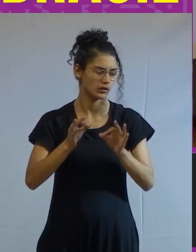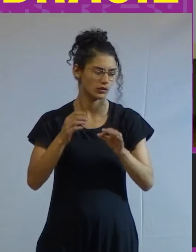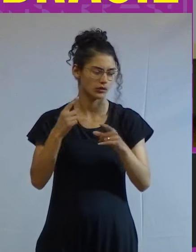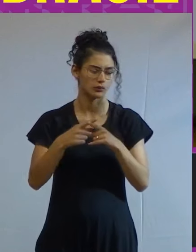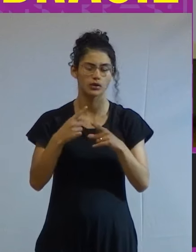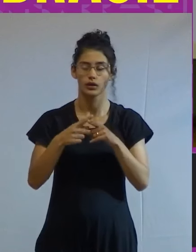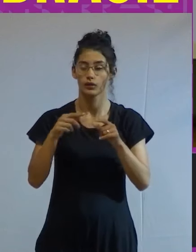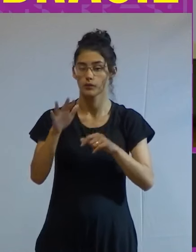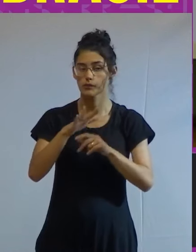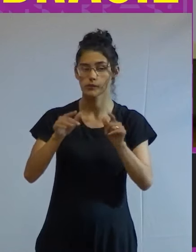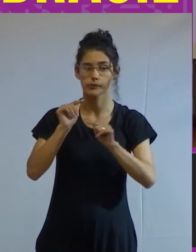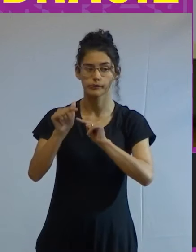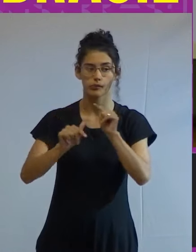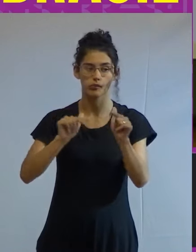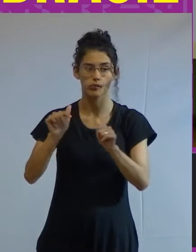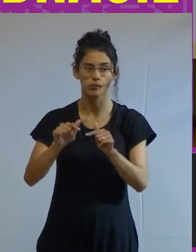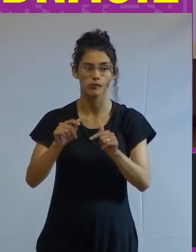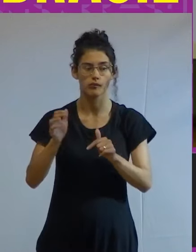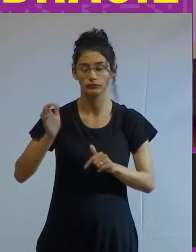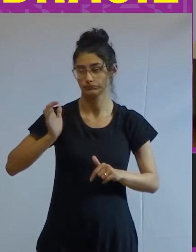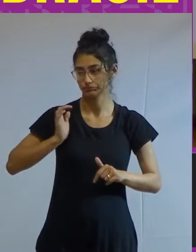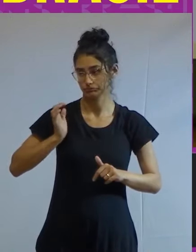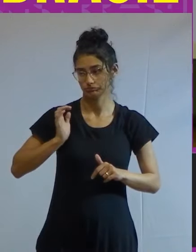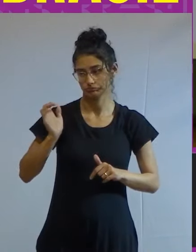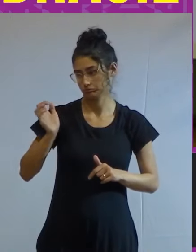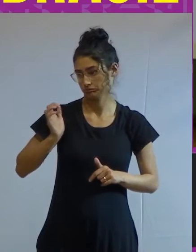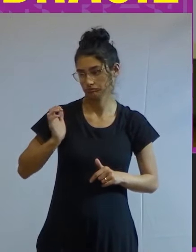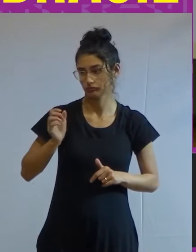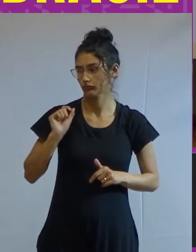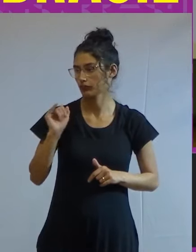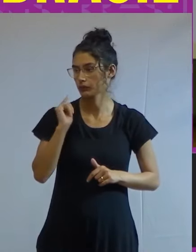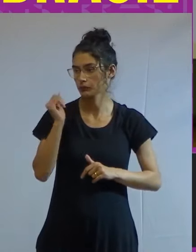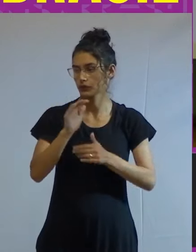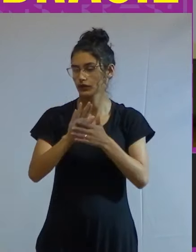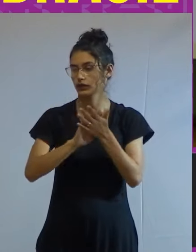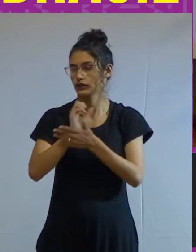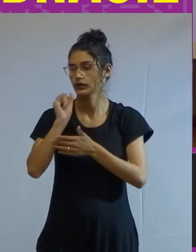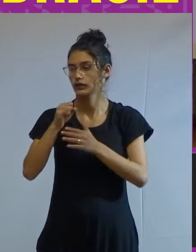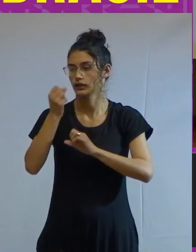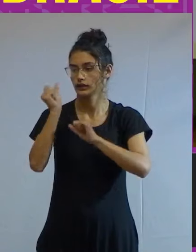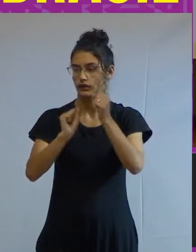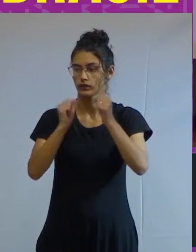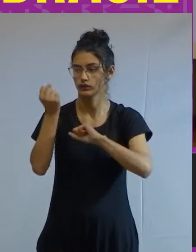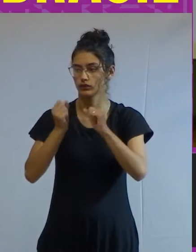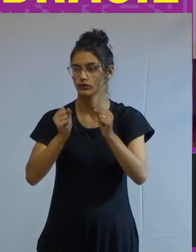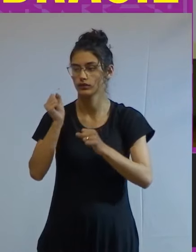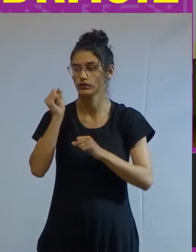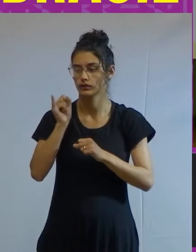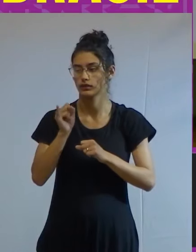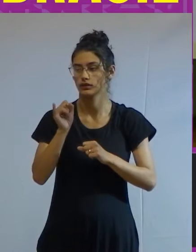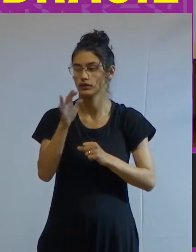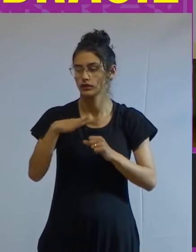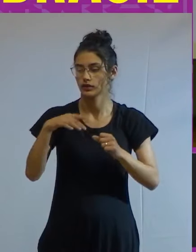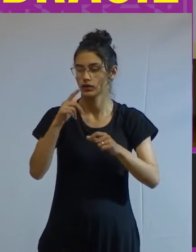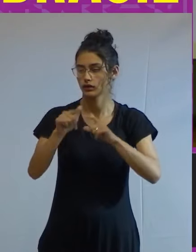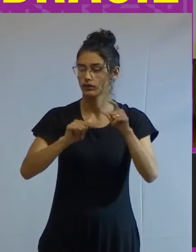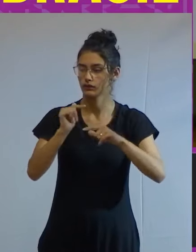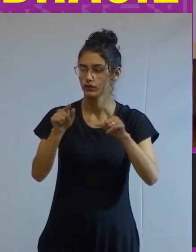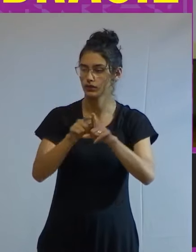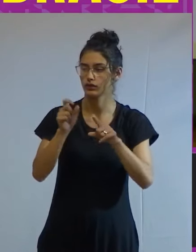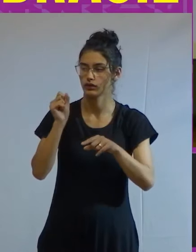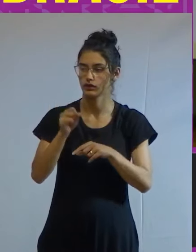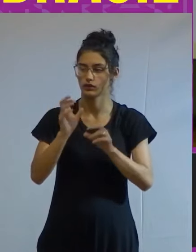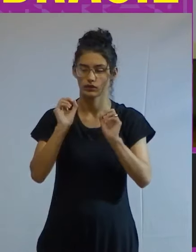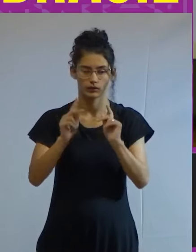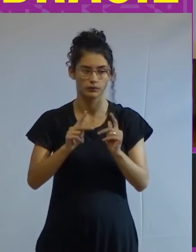para o mercado financeiro riqueza é riqueza pouco importa se é da indústria se é do agronegócio está certo?